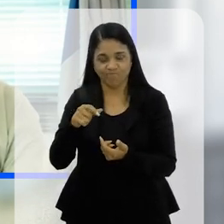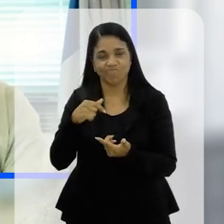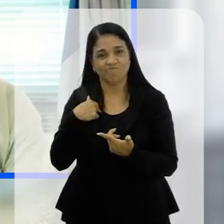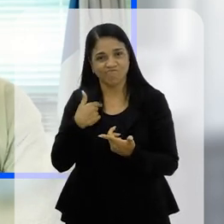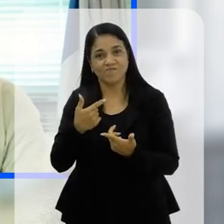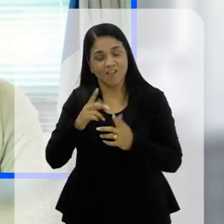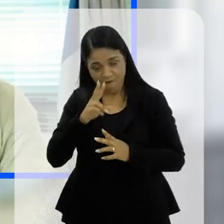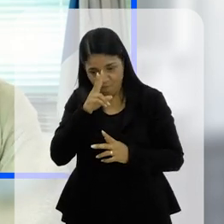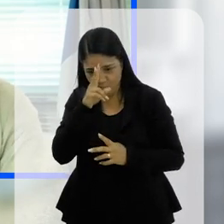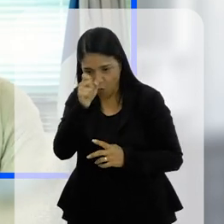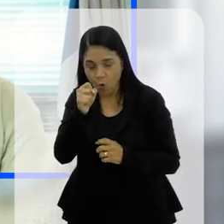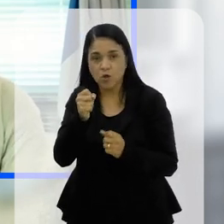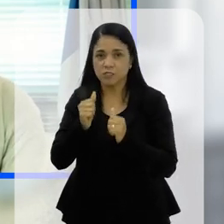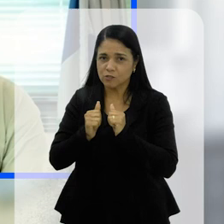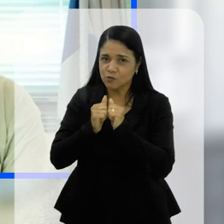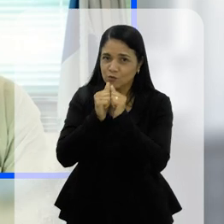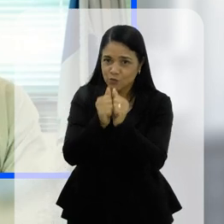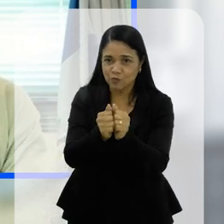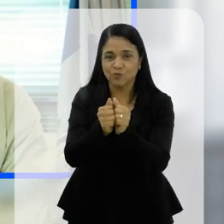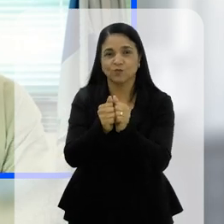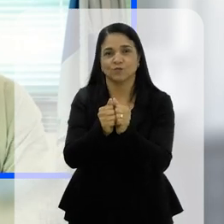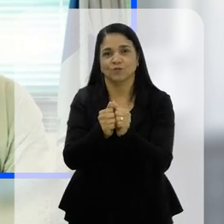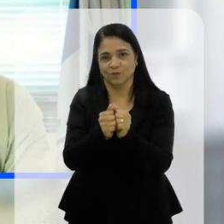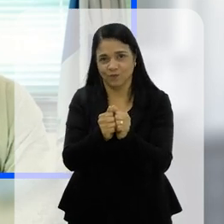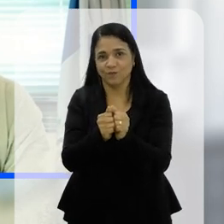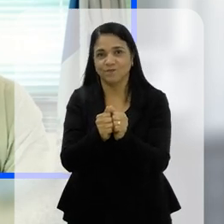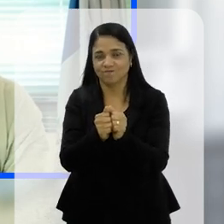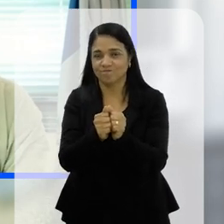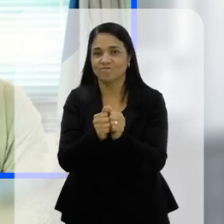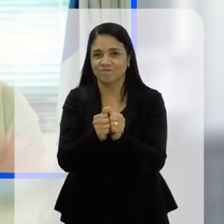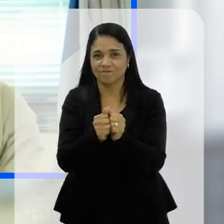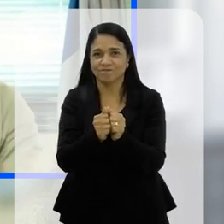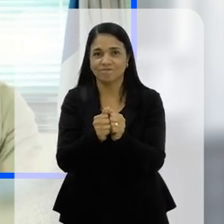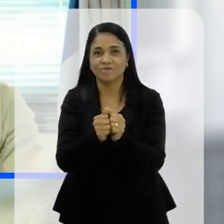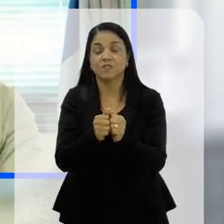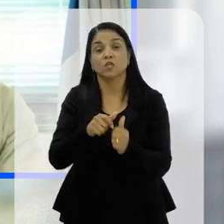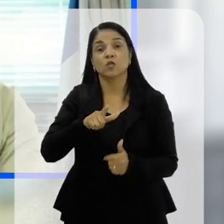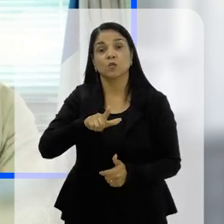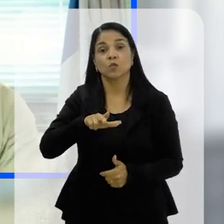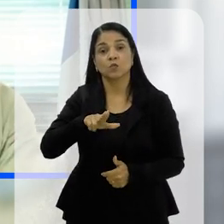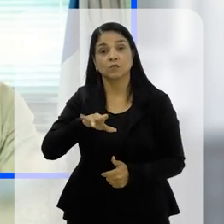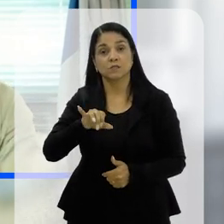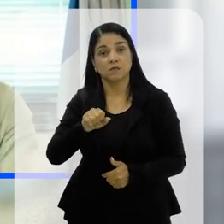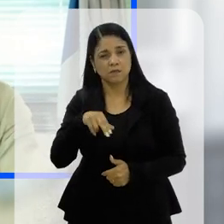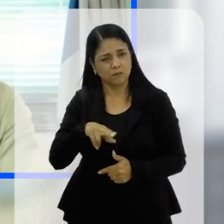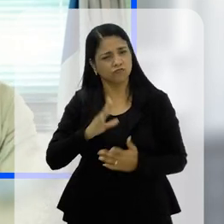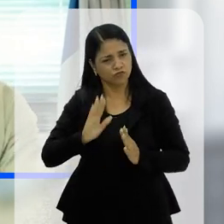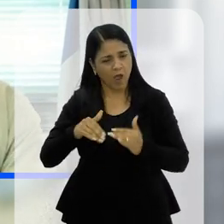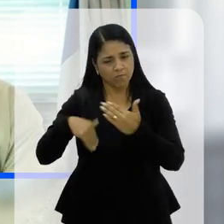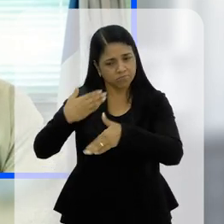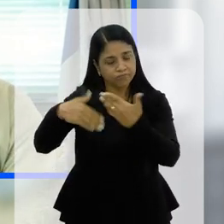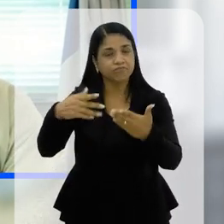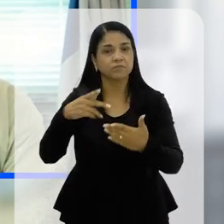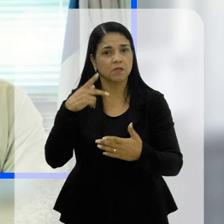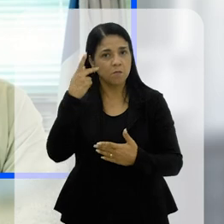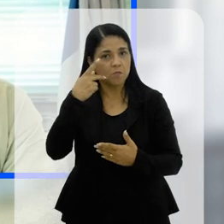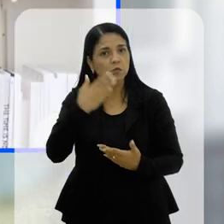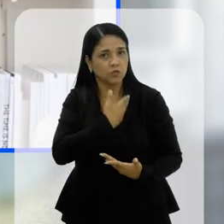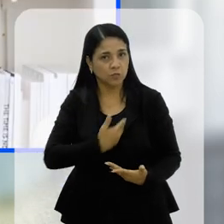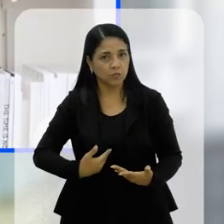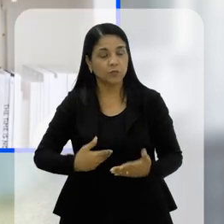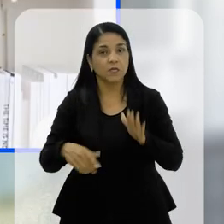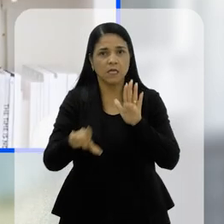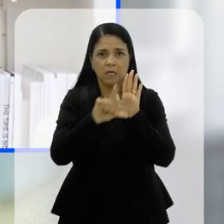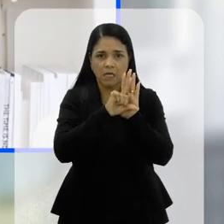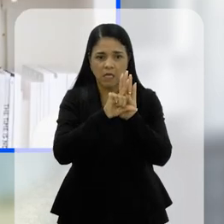essa força aí junto com vocês, né? É que, Luciano, muito já se avançou, né? Talvez em políticas